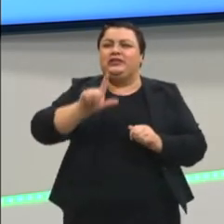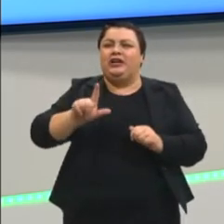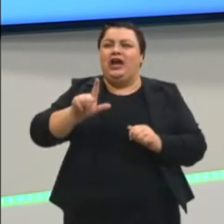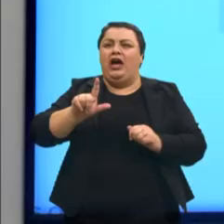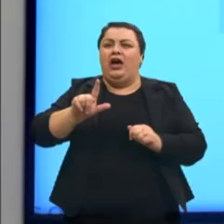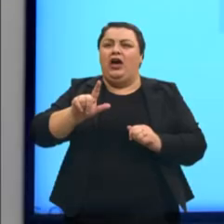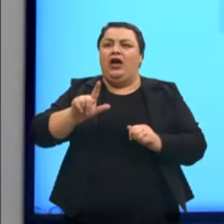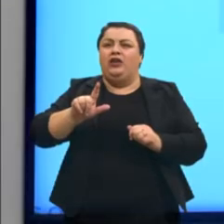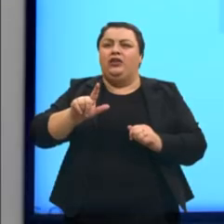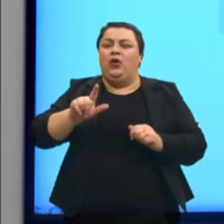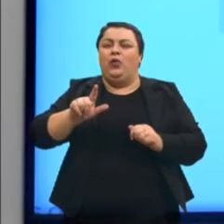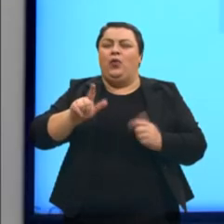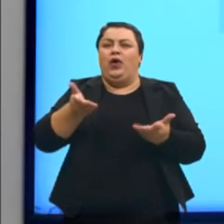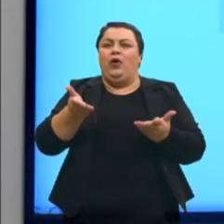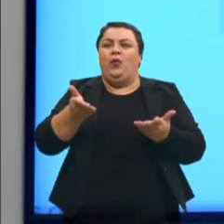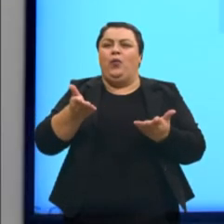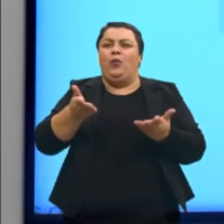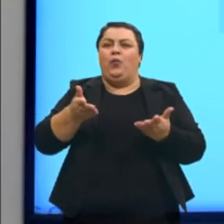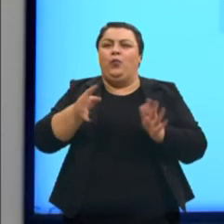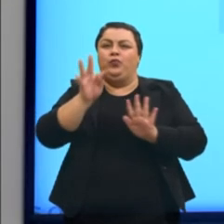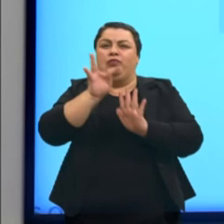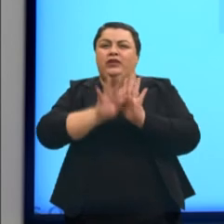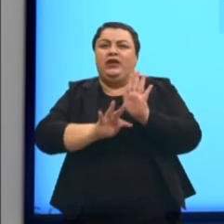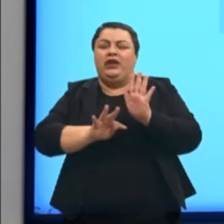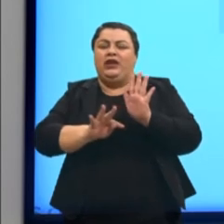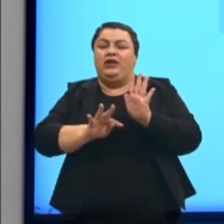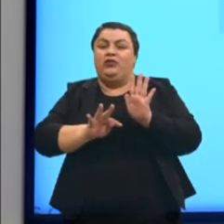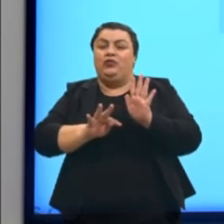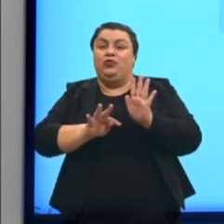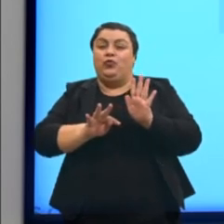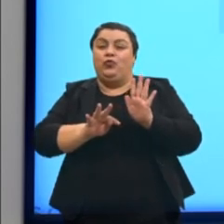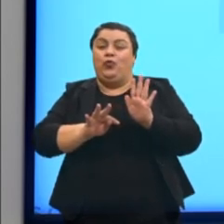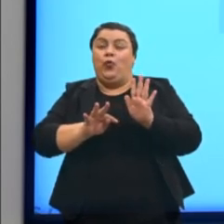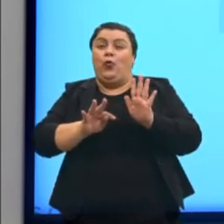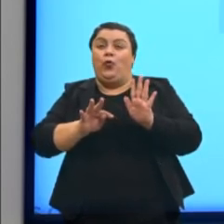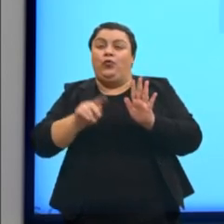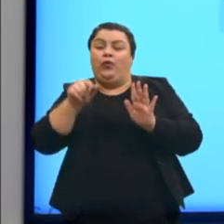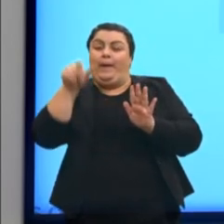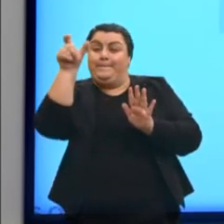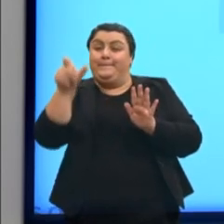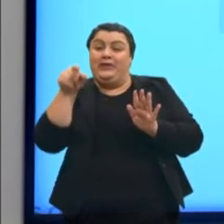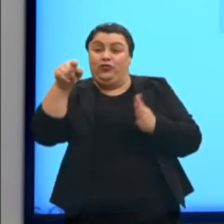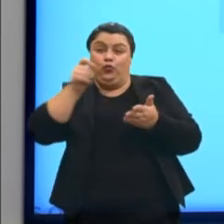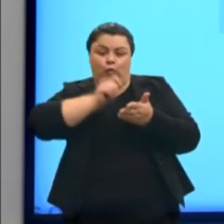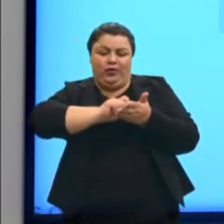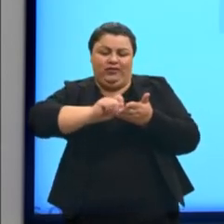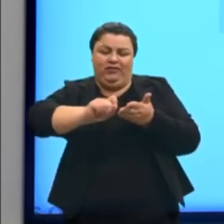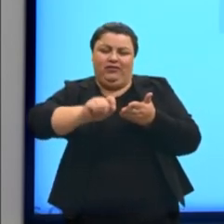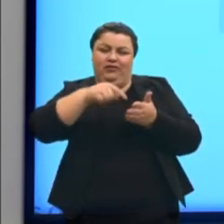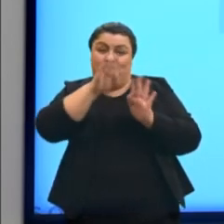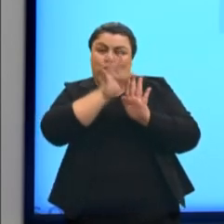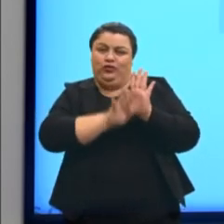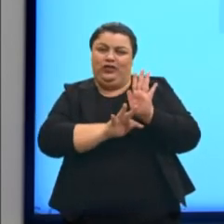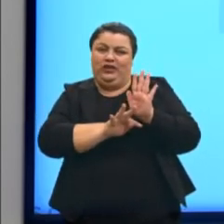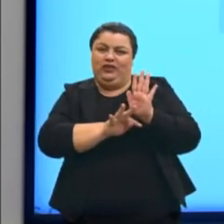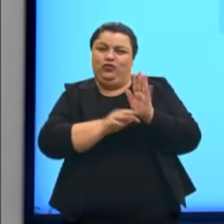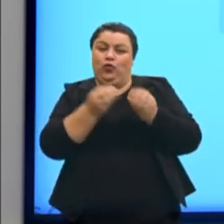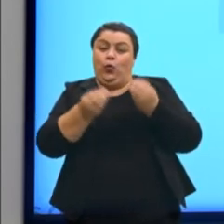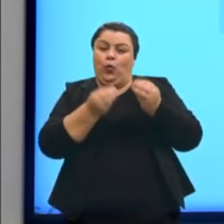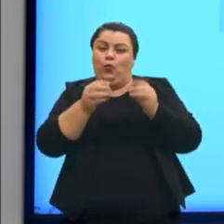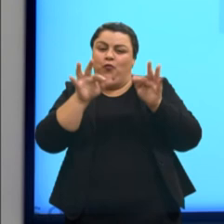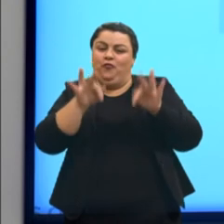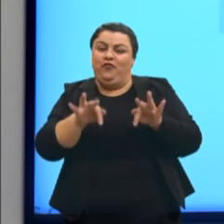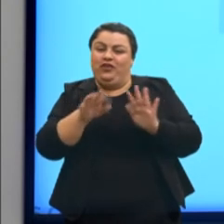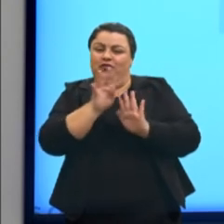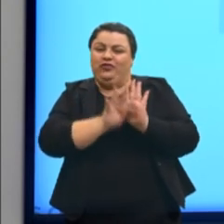mais pessoal, ela tem a ver com o autor e também com como o leitor recebe esse texto. Ela é contaminada